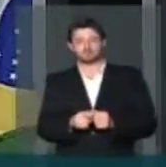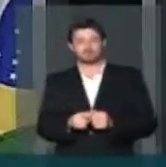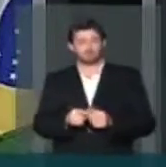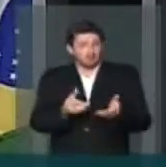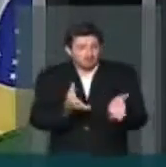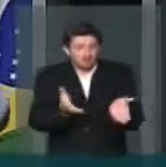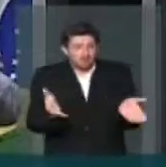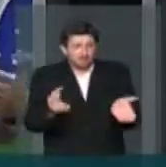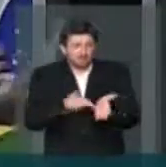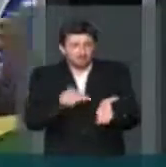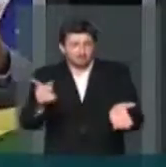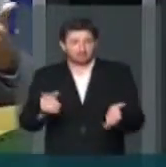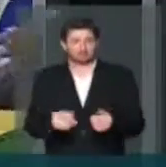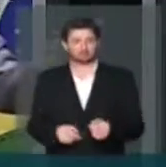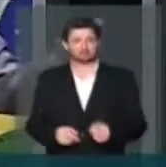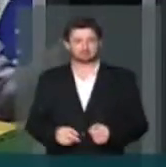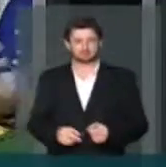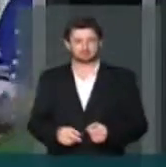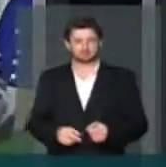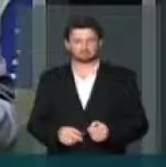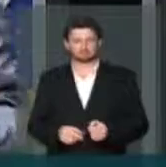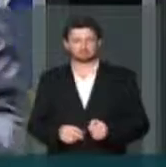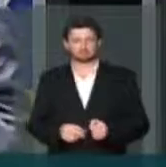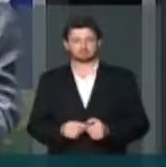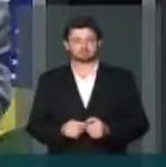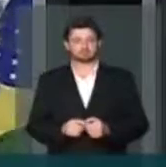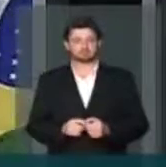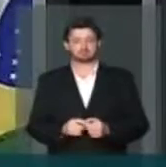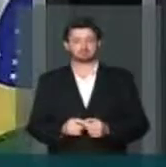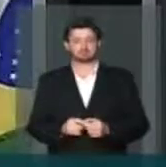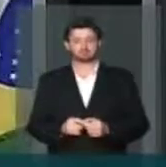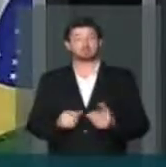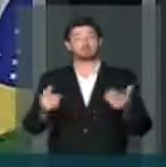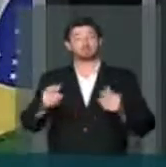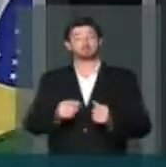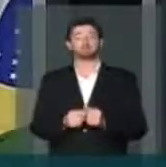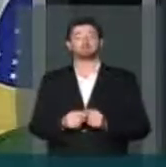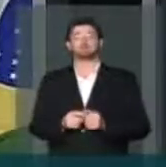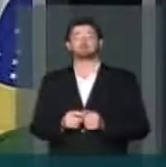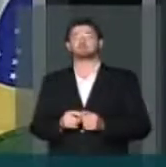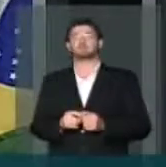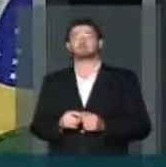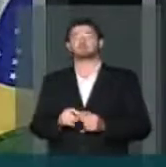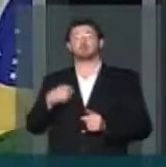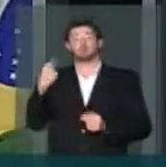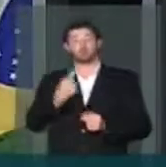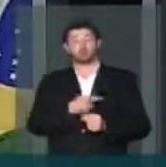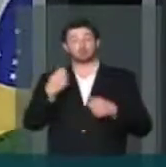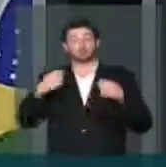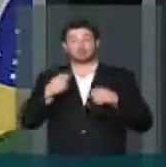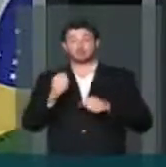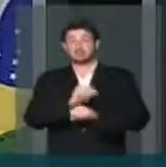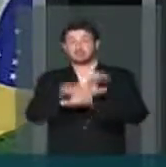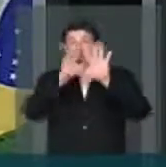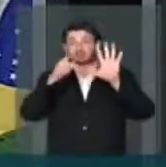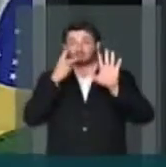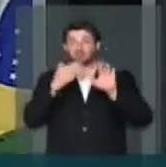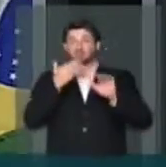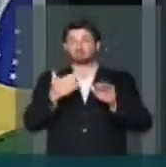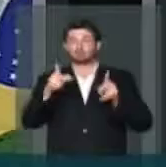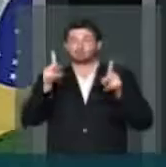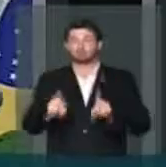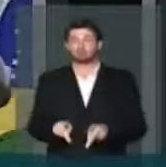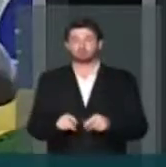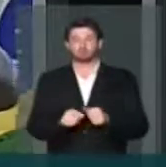isso, é verdade, e a verdade dói, né? É. Então, mais do que isso, nós precisamos dizer claramente ao povo